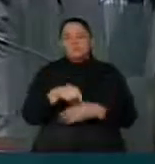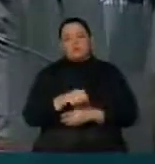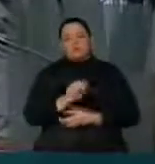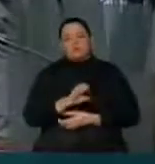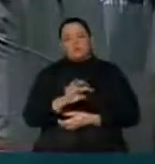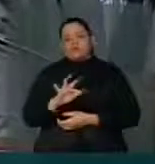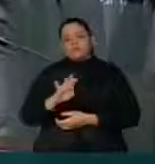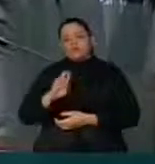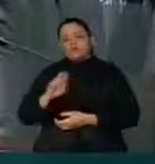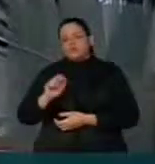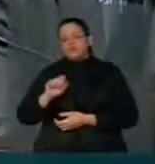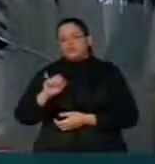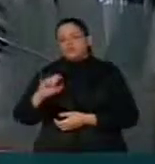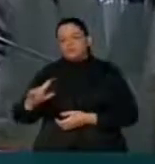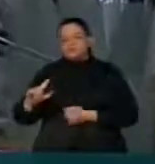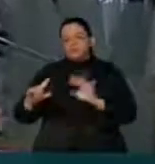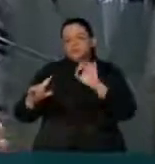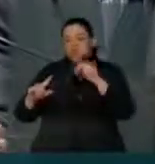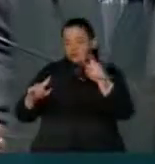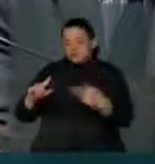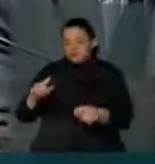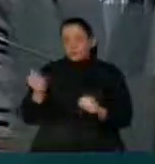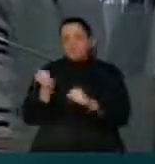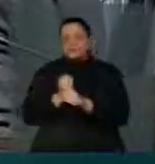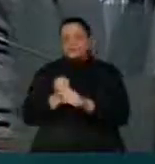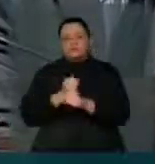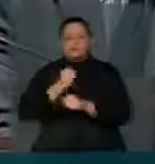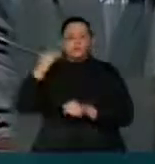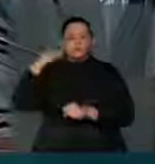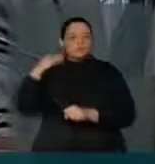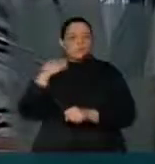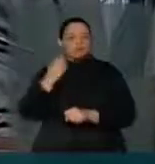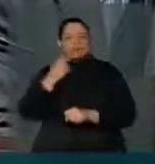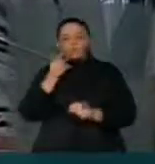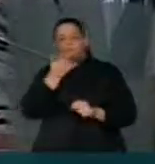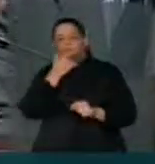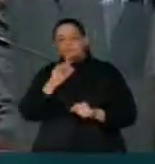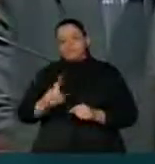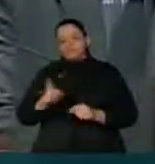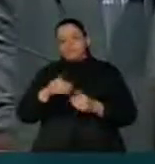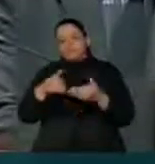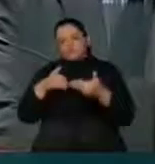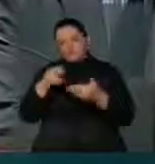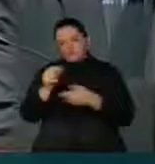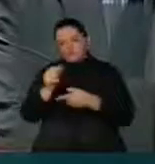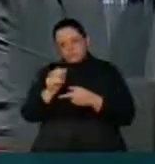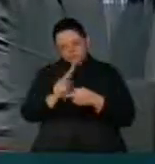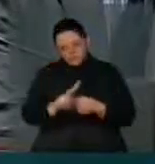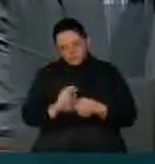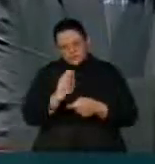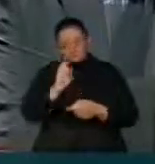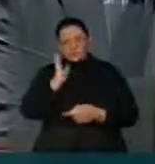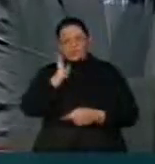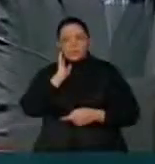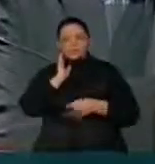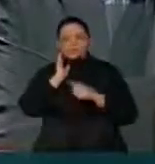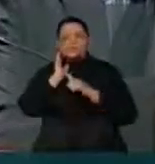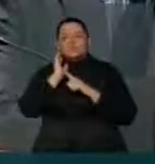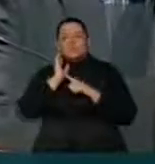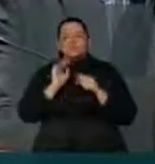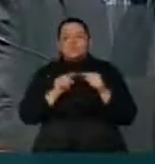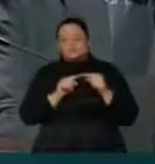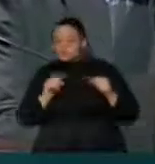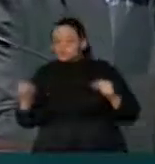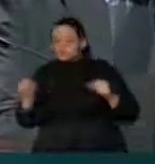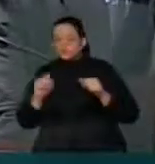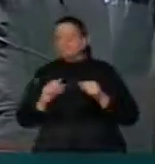2015 é que o banco definiu não fazê-lo. Nós tínhamos uma crise neste período, e que a SET já tinha esses valores